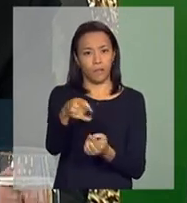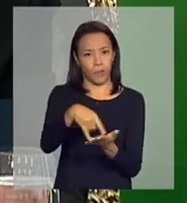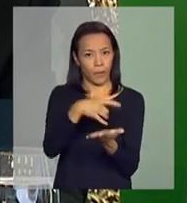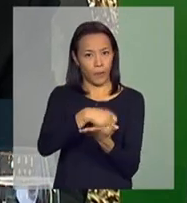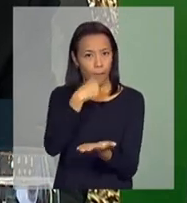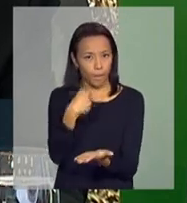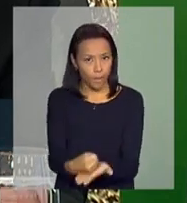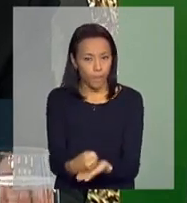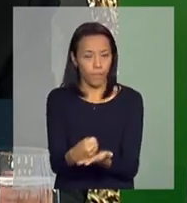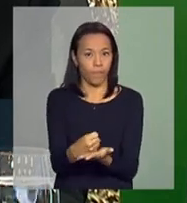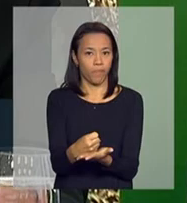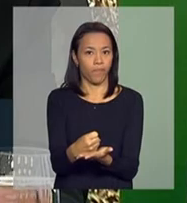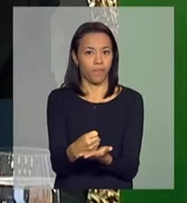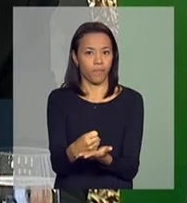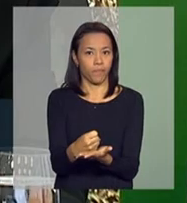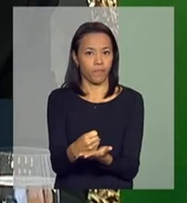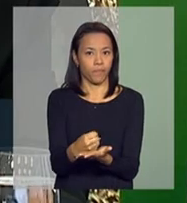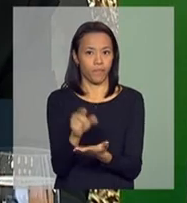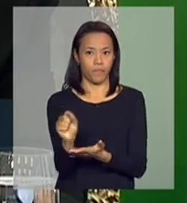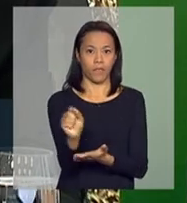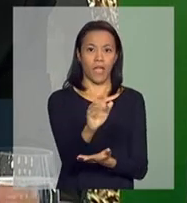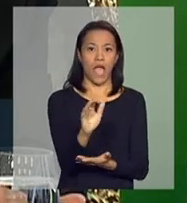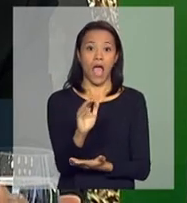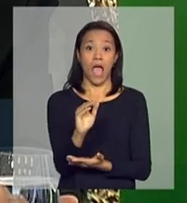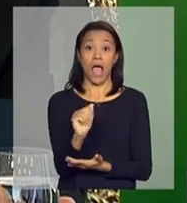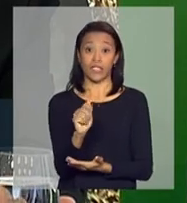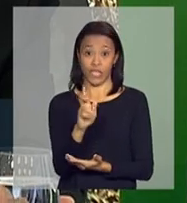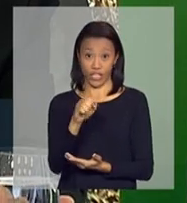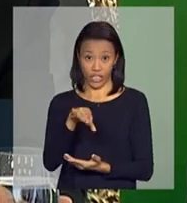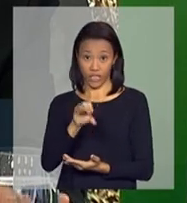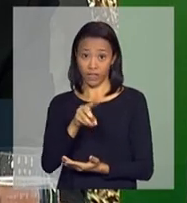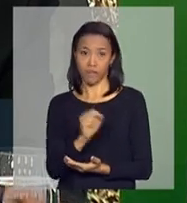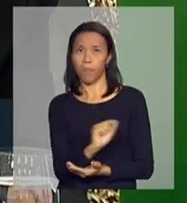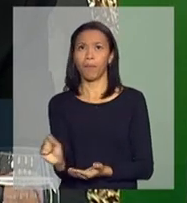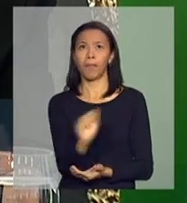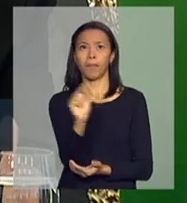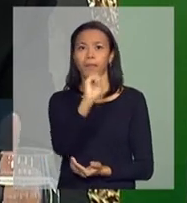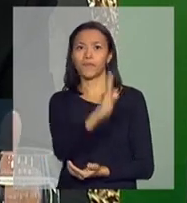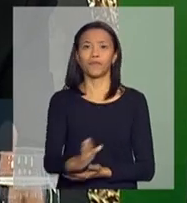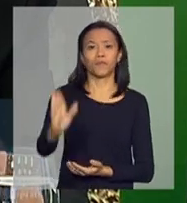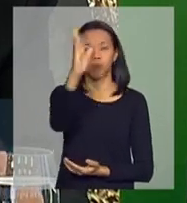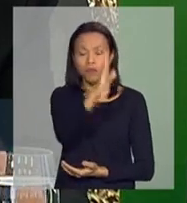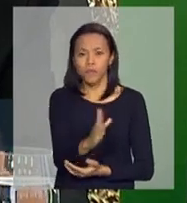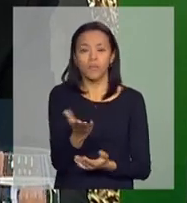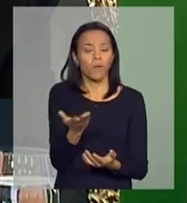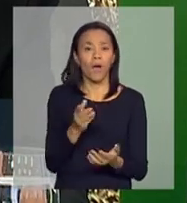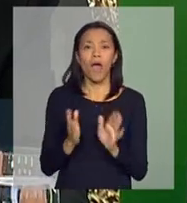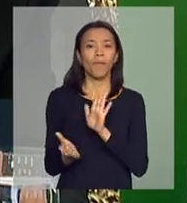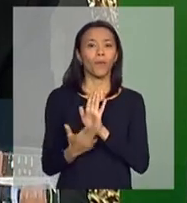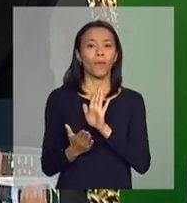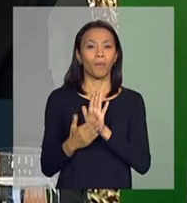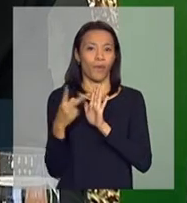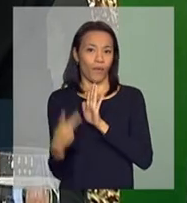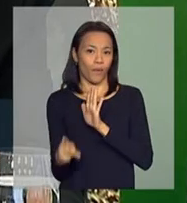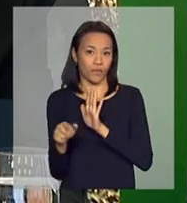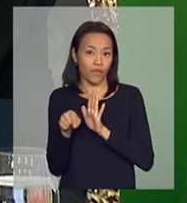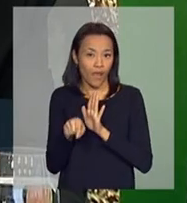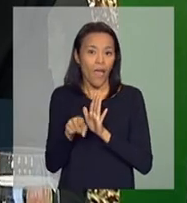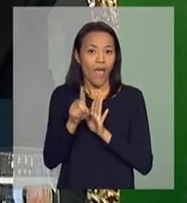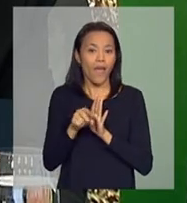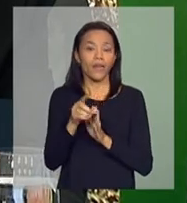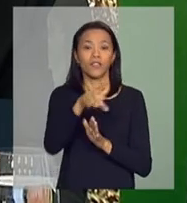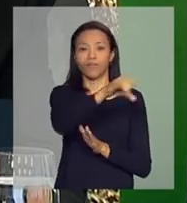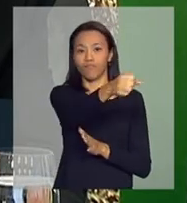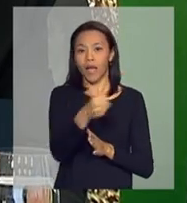as ATE, as agências de assistência técnica espalhadas por todo o nosso país. E a proposta da Anaté é de contratar duas